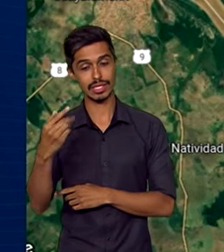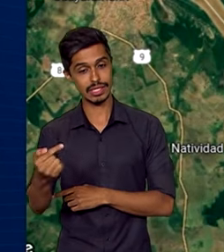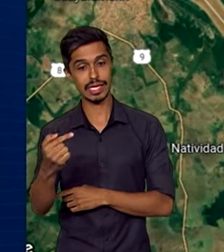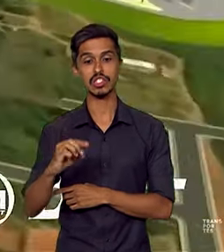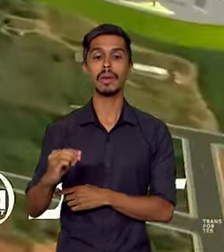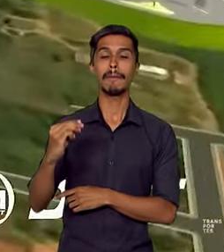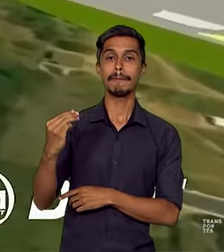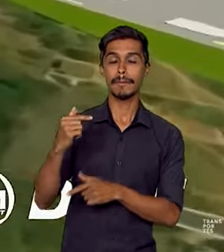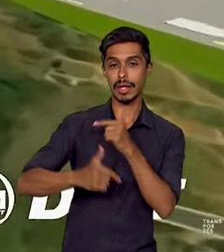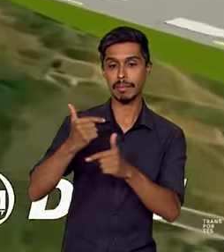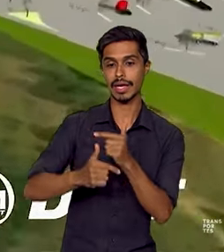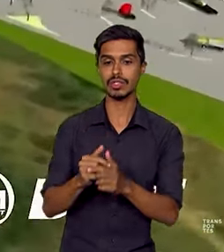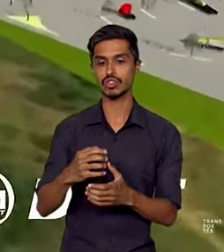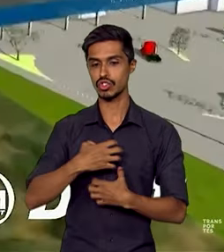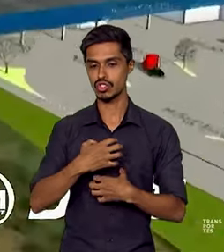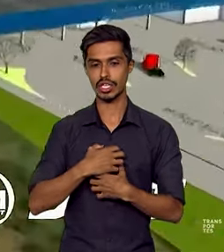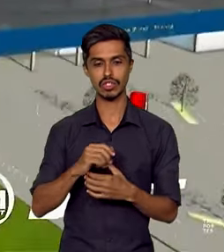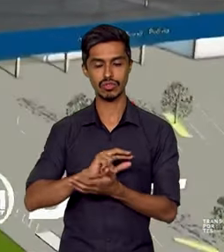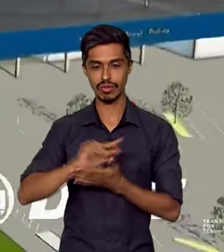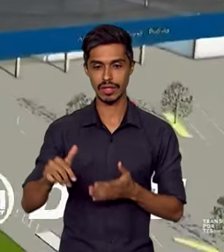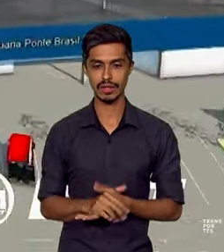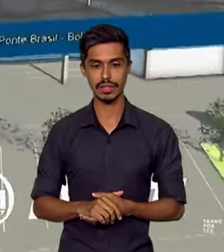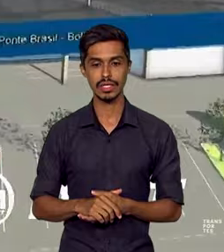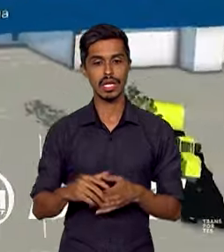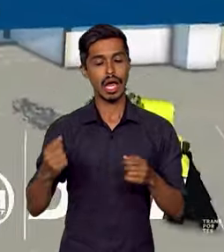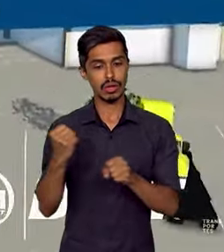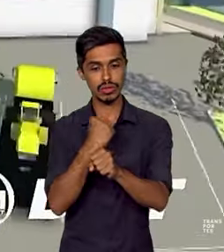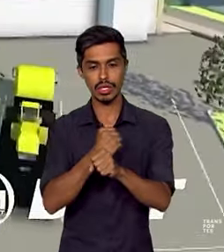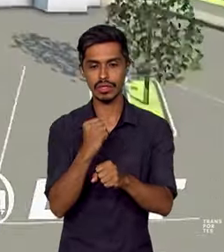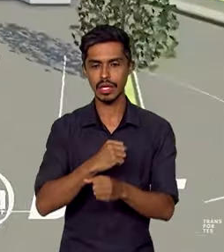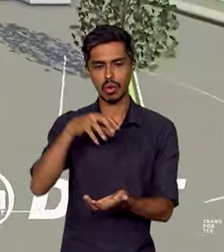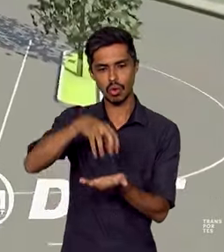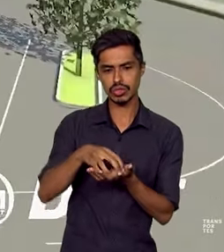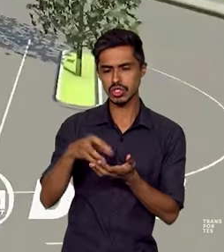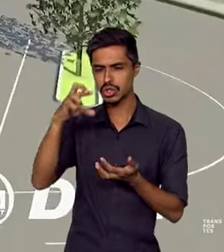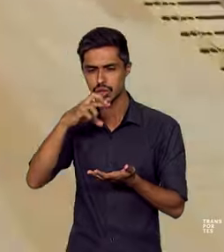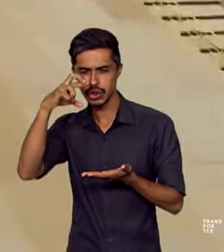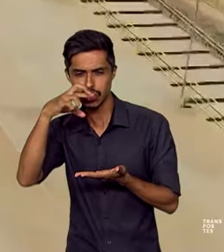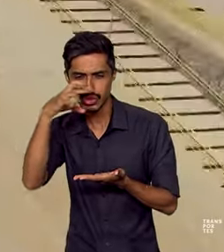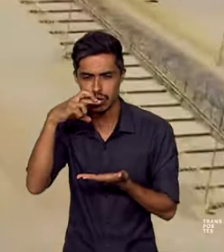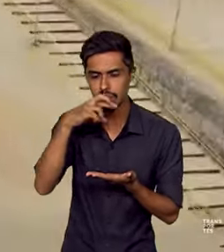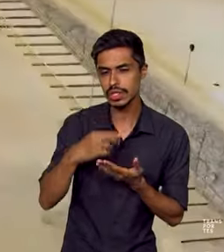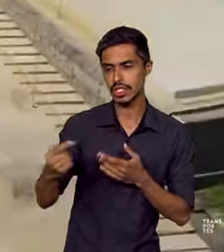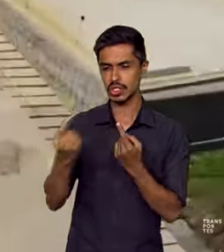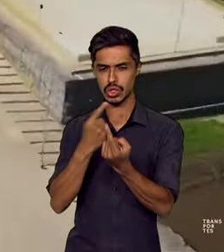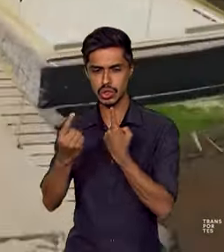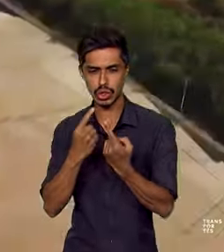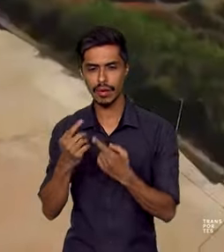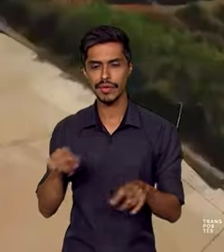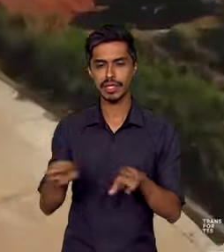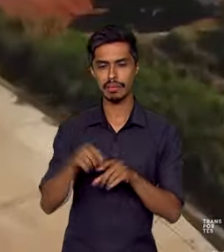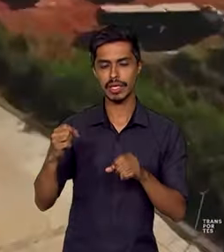indiretos. A obra vai completar o complexo que conta com uma unidade de fiscalização aduaneira e infraestrutura